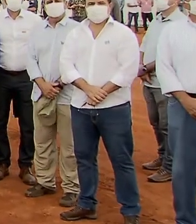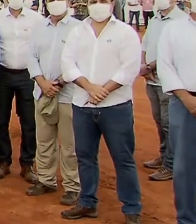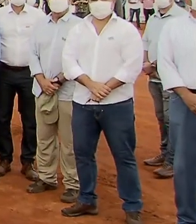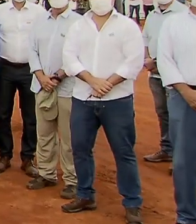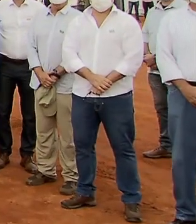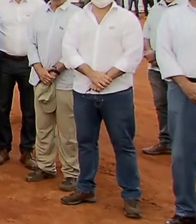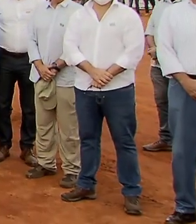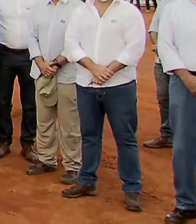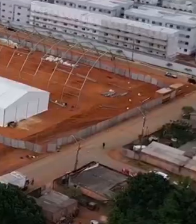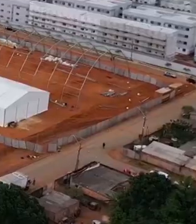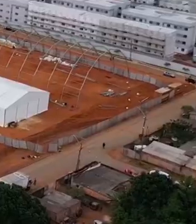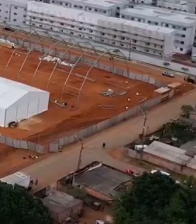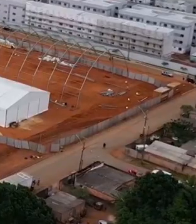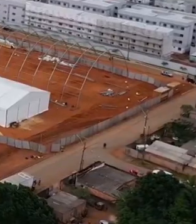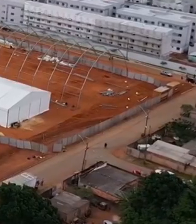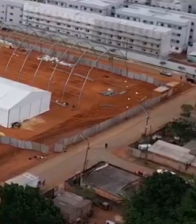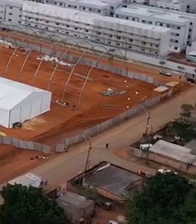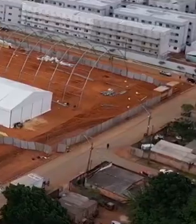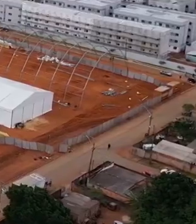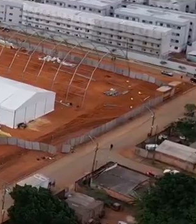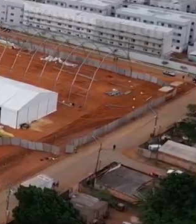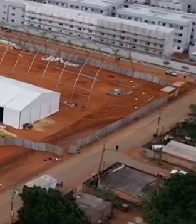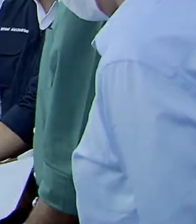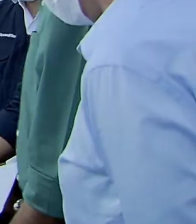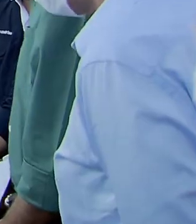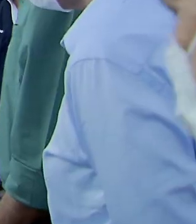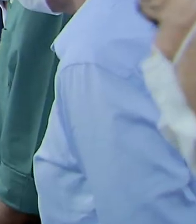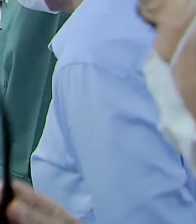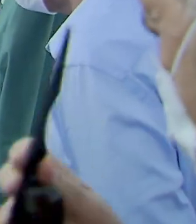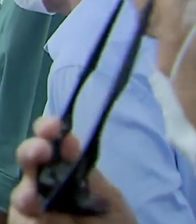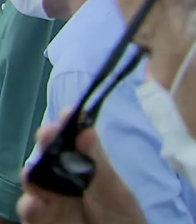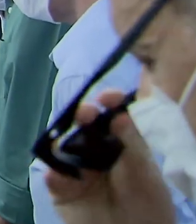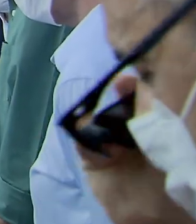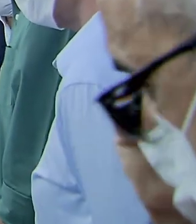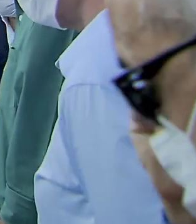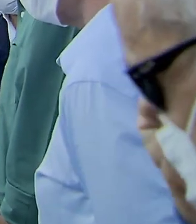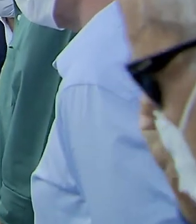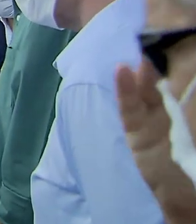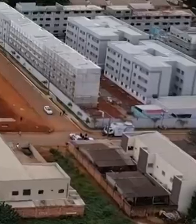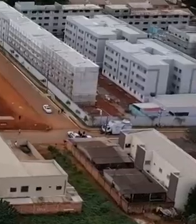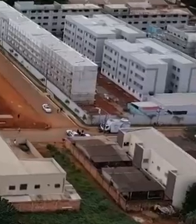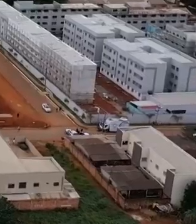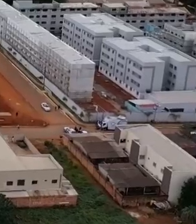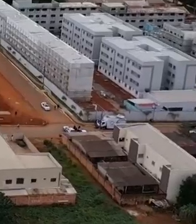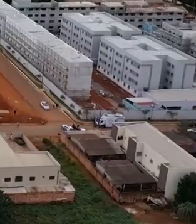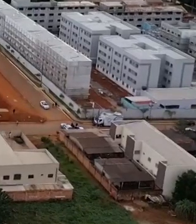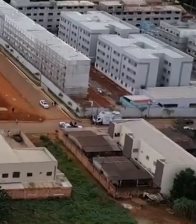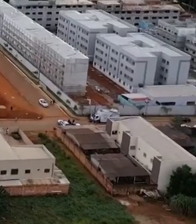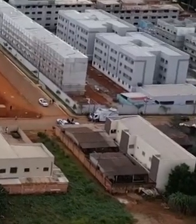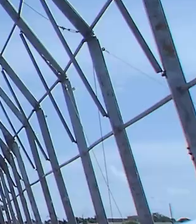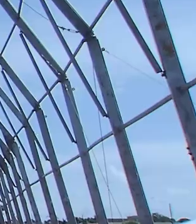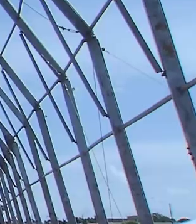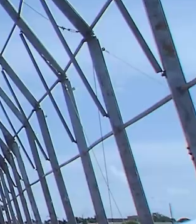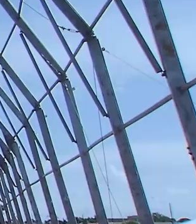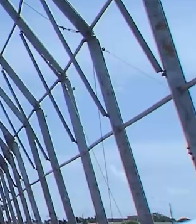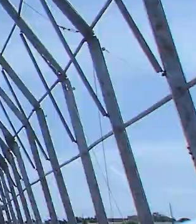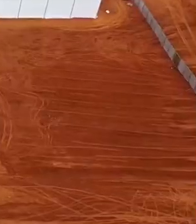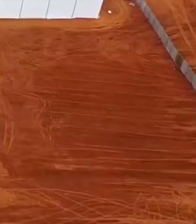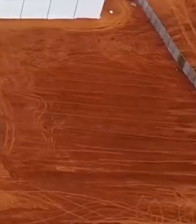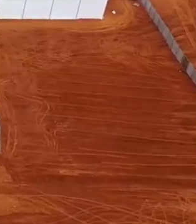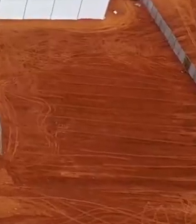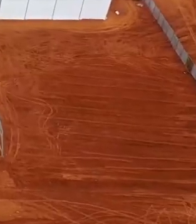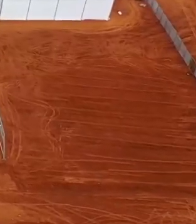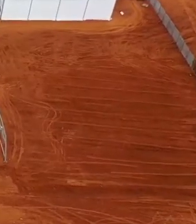Bolsonaro visita obras do primeiro hospital de campanha da União. A estrutura, que terá 200 leitos, vai atender também